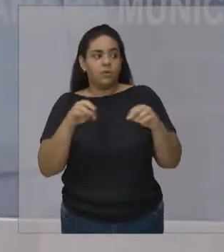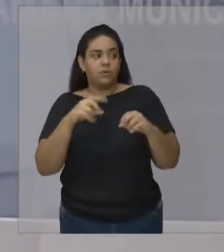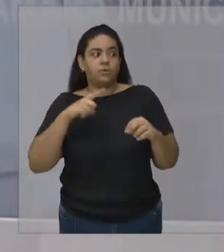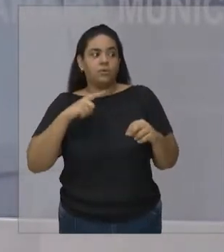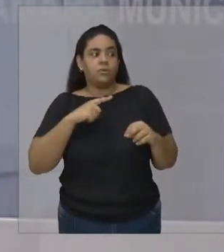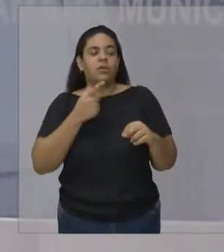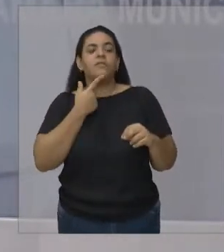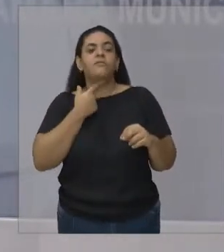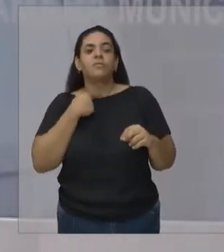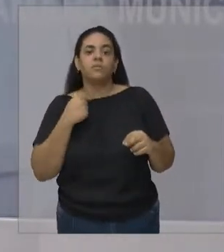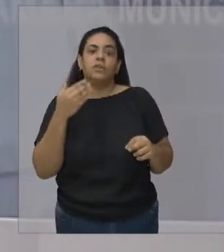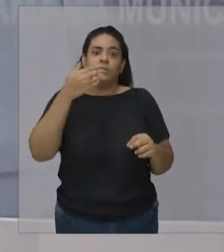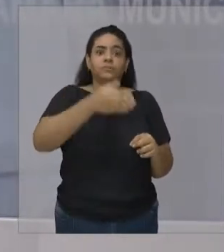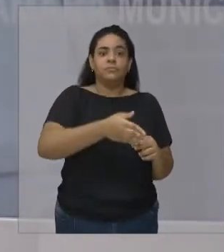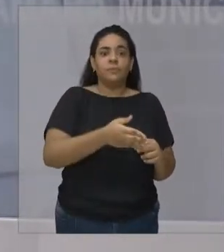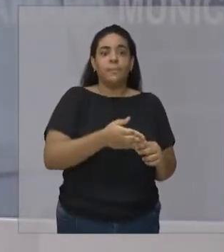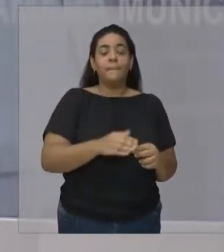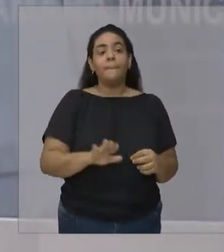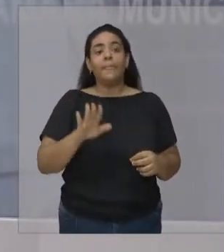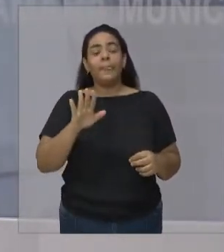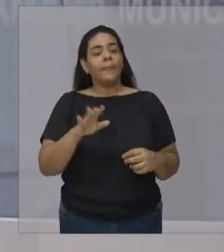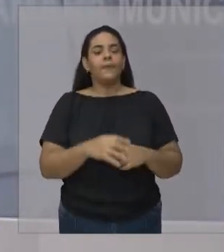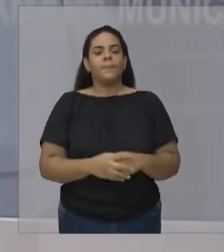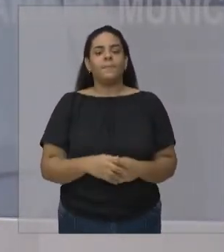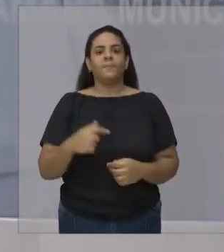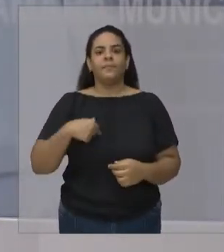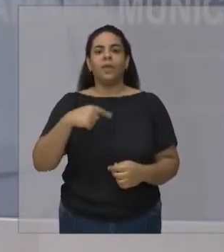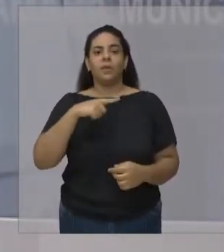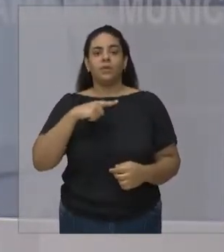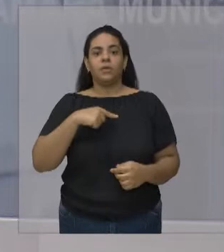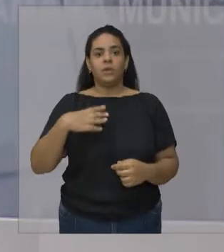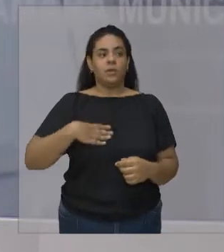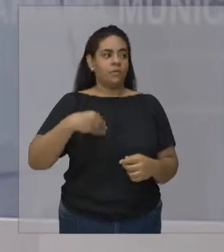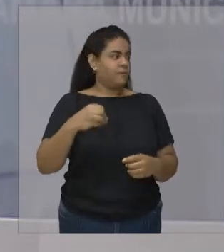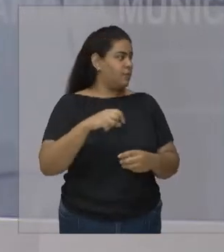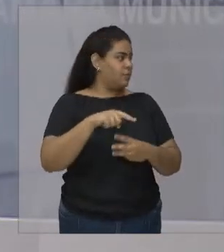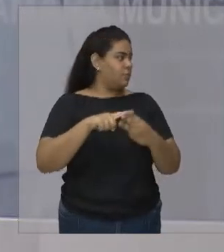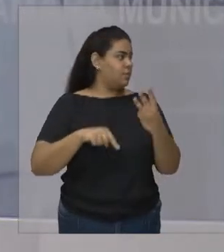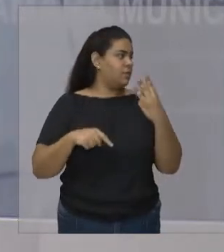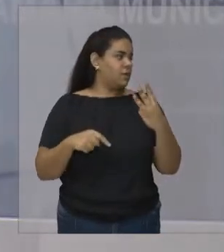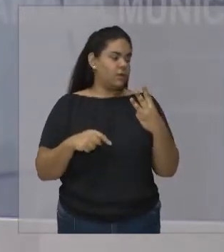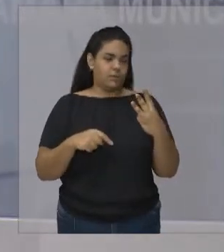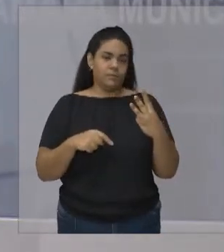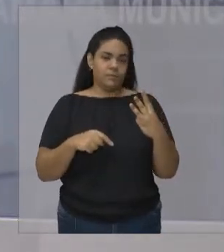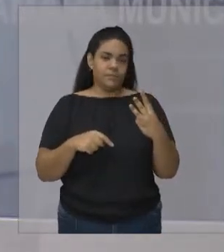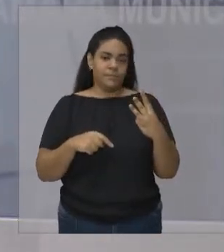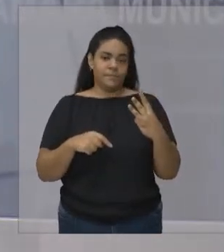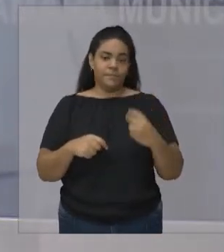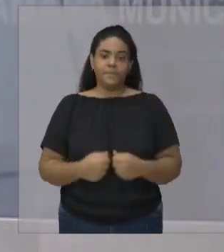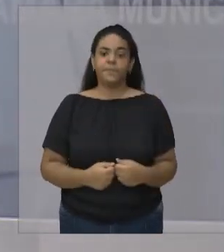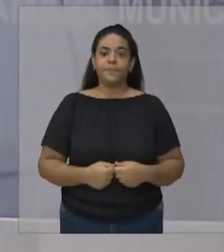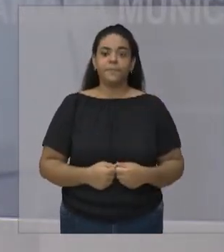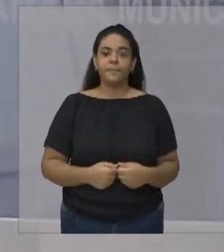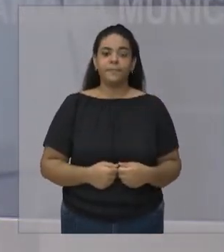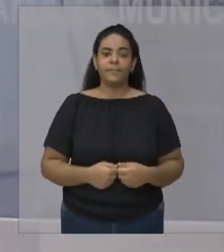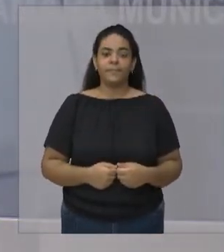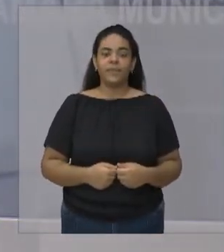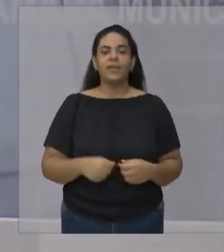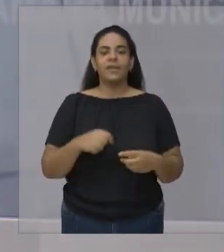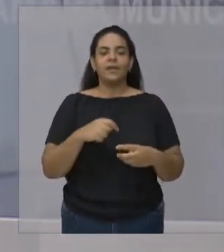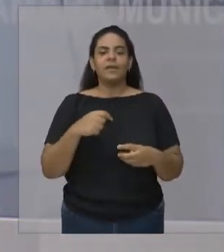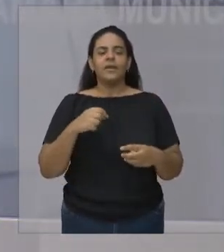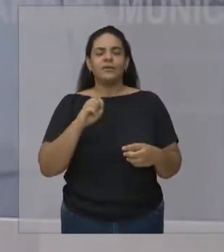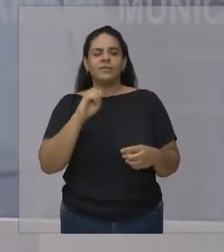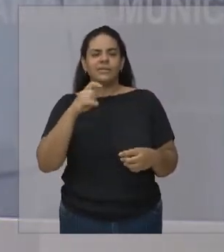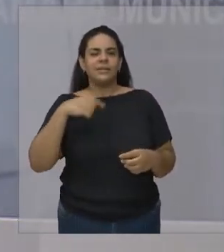Se eu perguntar para o meu filho Eu tenho três filhos O Asaf de sete anos O Daniel de seis E a Radassa de dois aninhos Se eu perguntar para eles